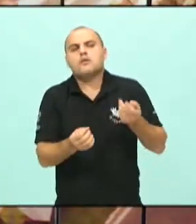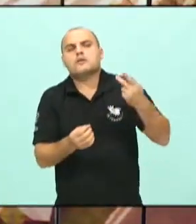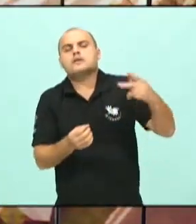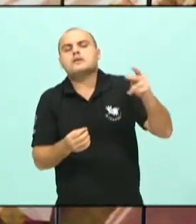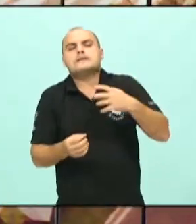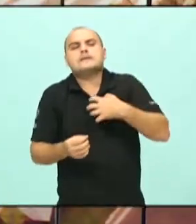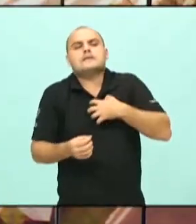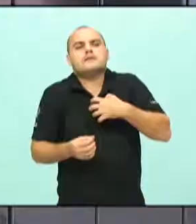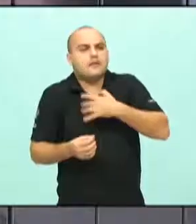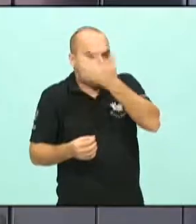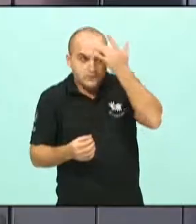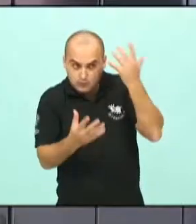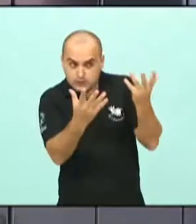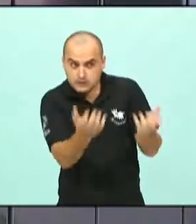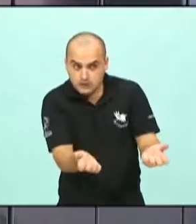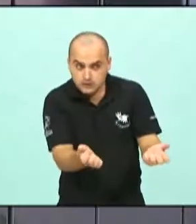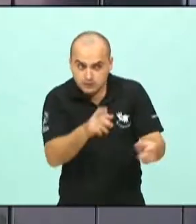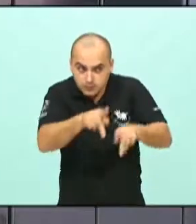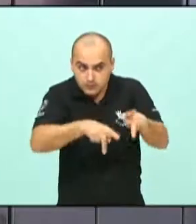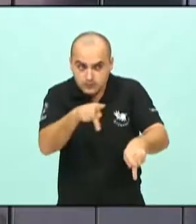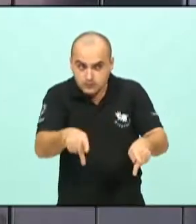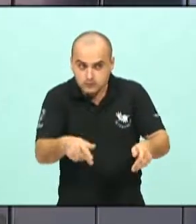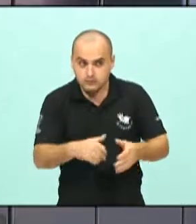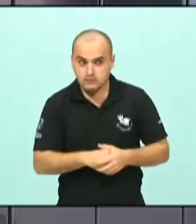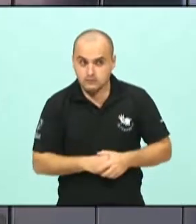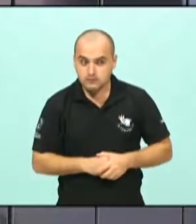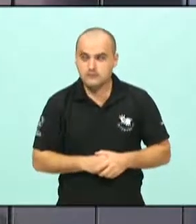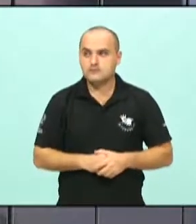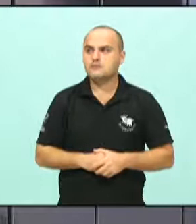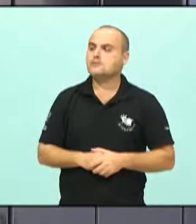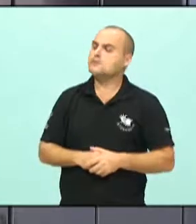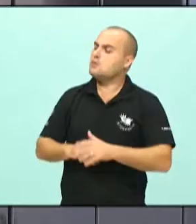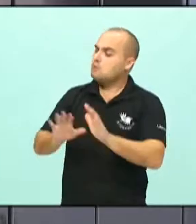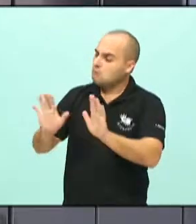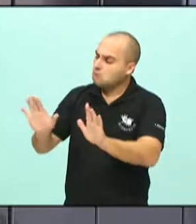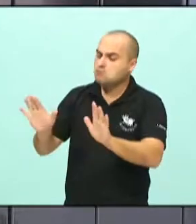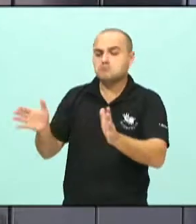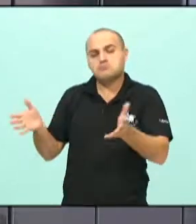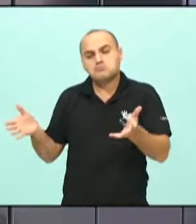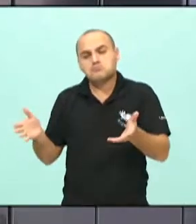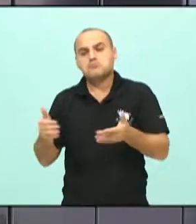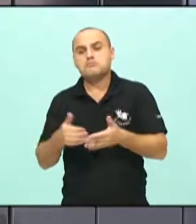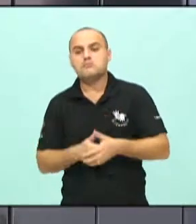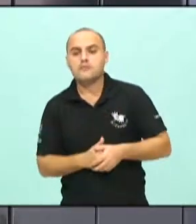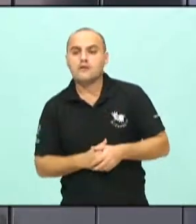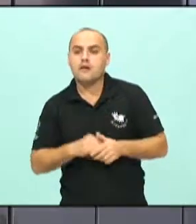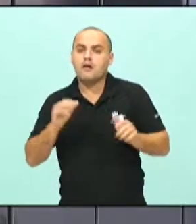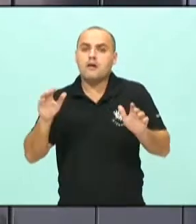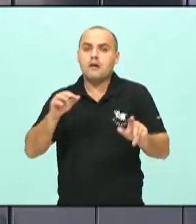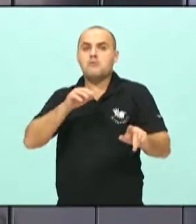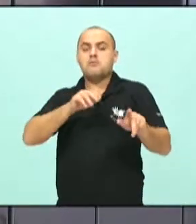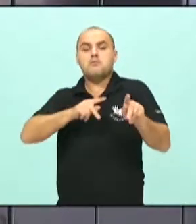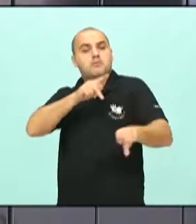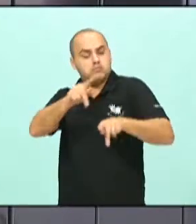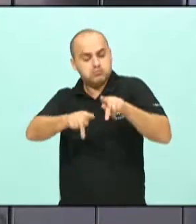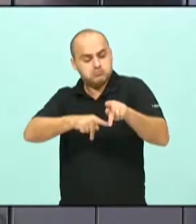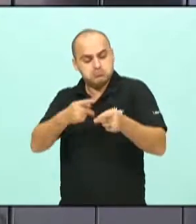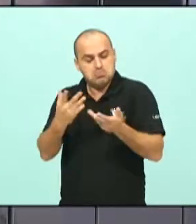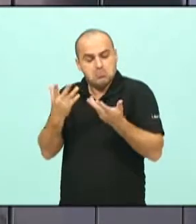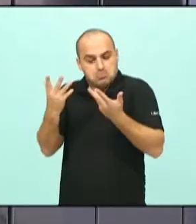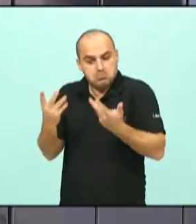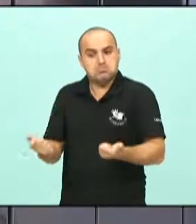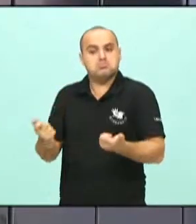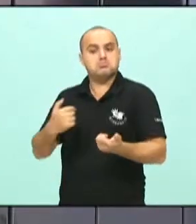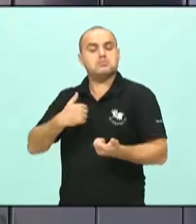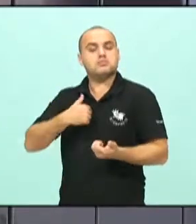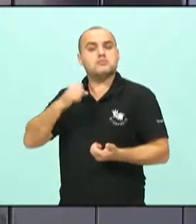sentido a receptividade? Ô, Carlos Antônio, eu felizmente tenho sentido da melhor forma possível,